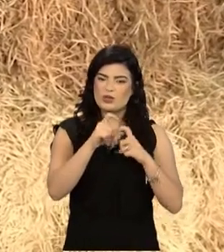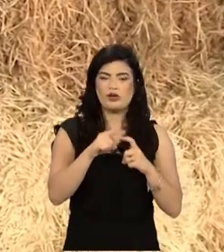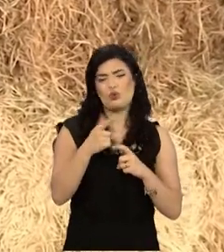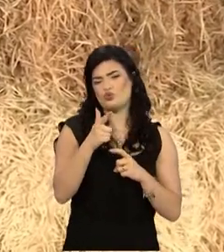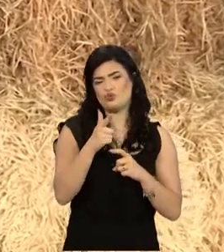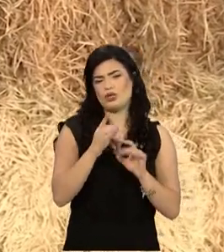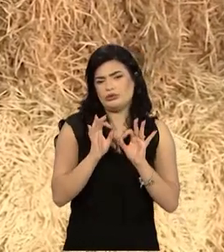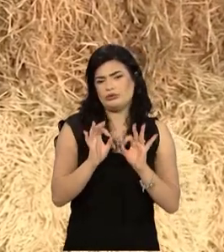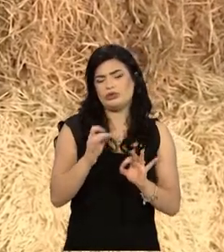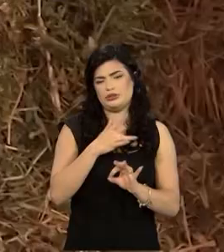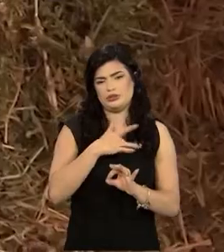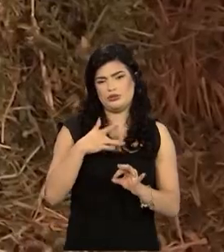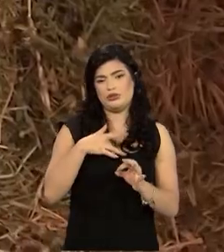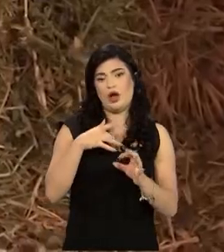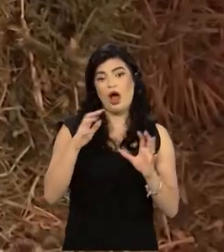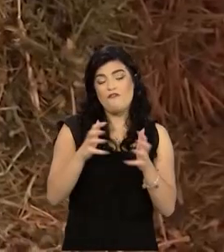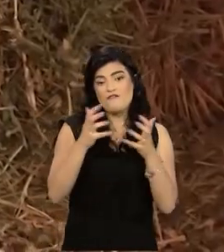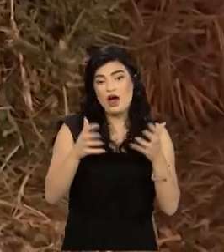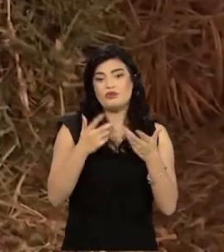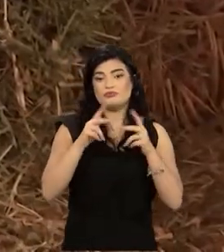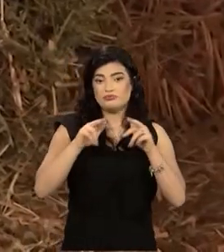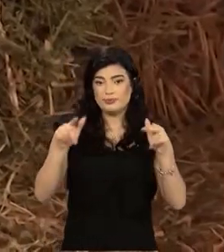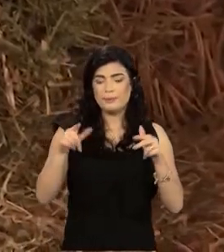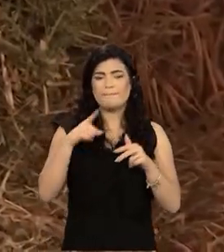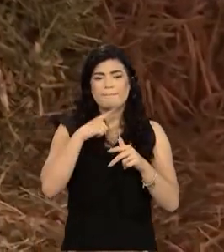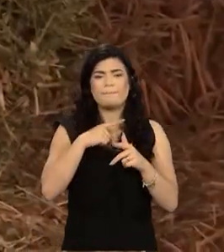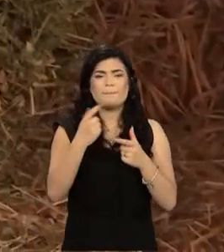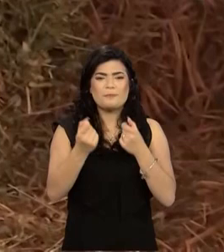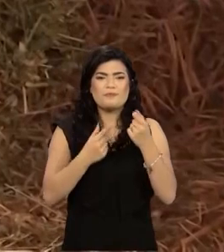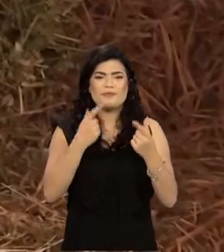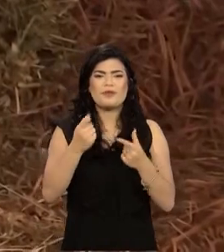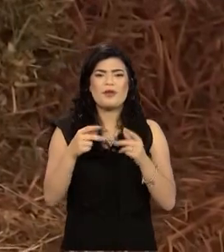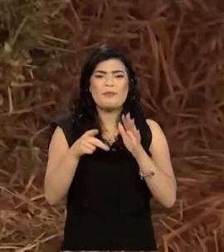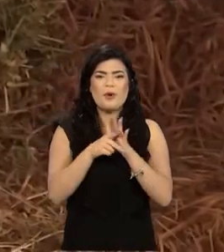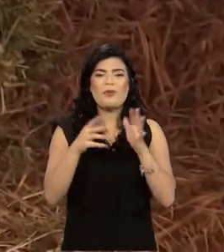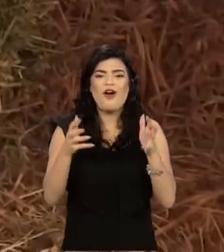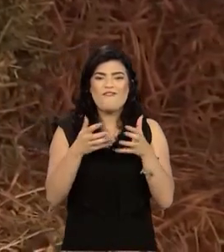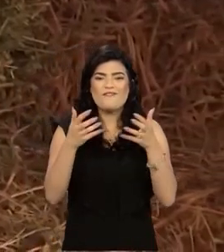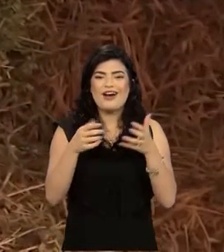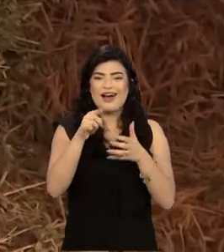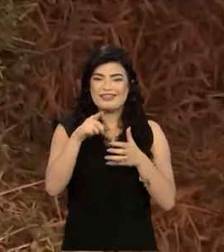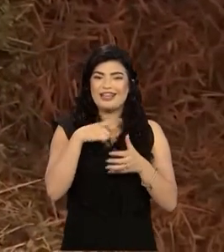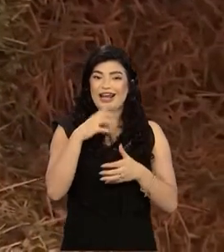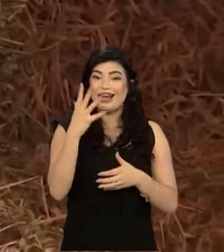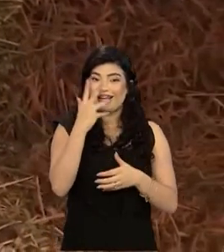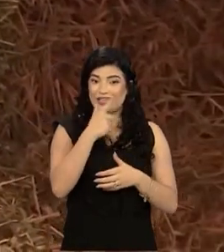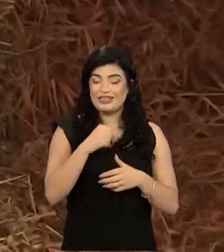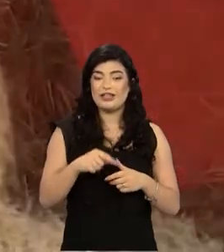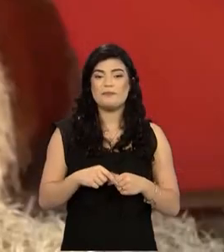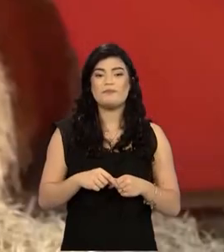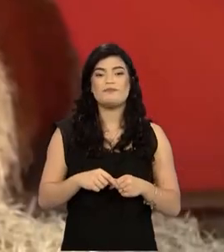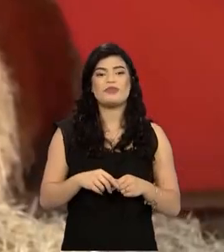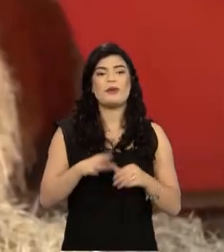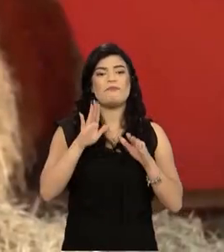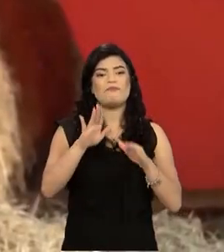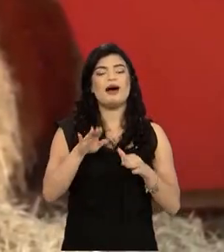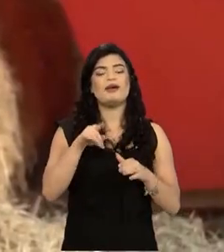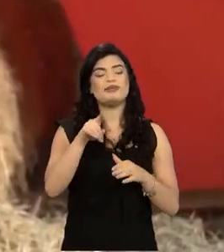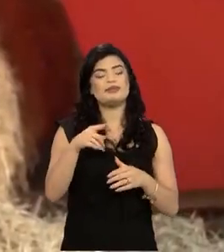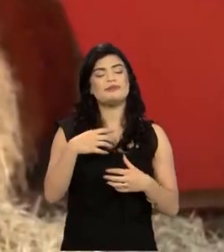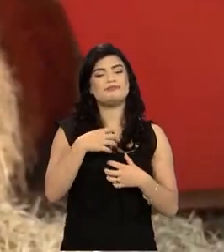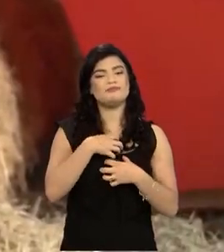ou pode ser feno de alfafa, que eu vi em algum lugar, tem um feno de alfafa. Isso, mais lindo ali. Então, é o seguinte,